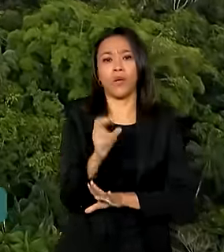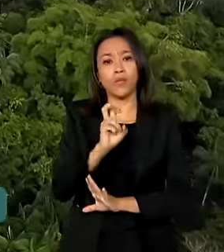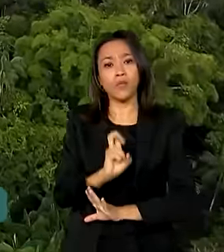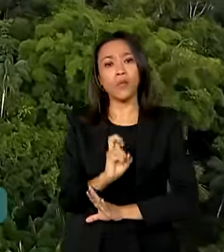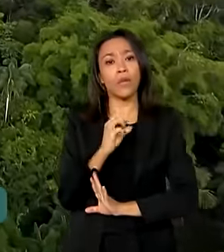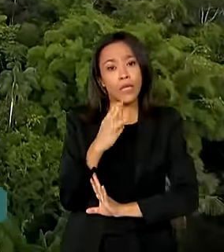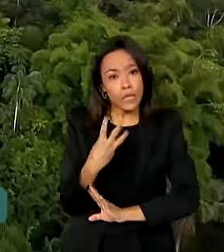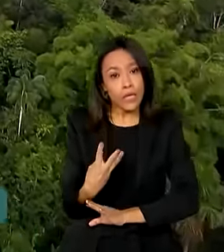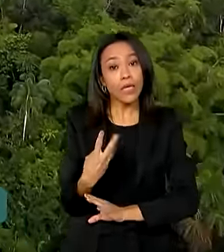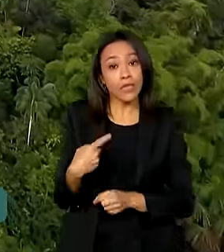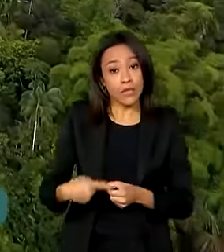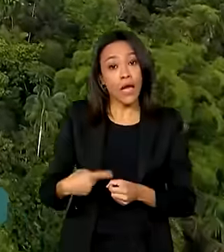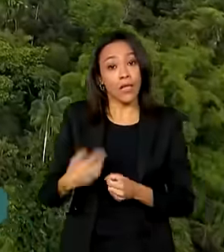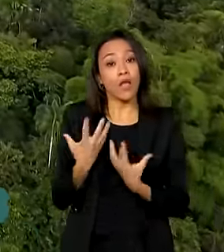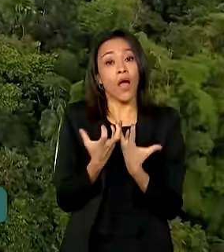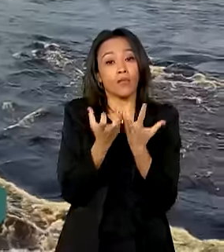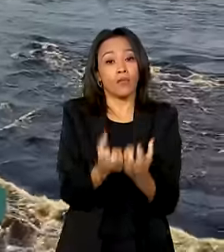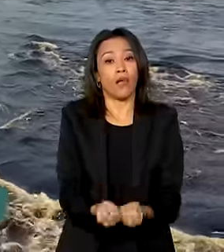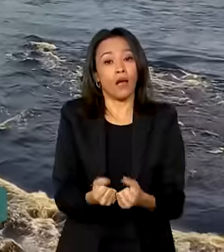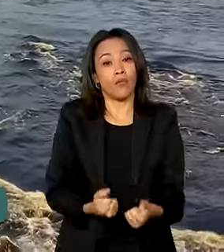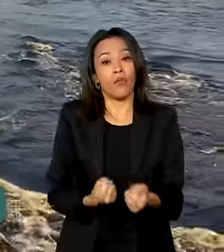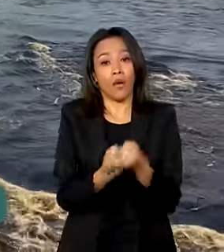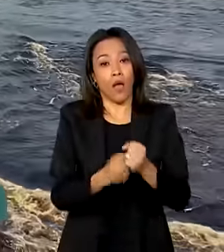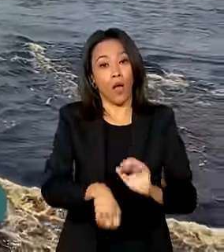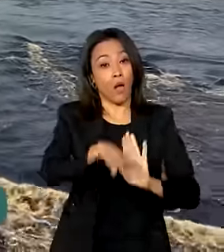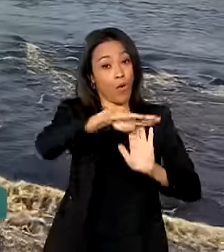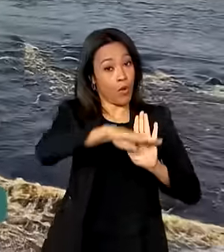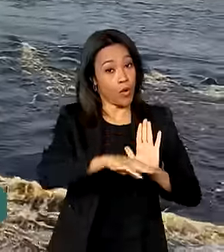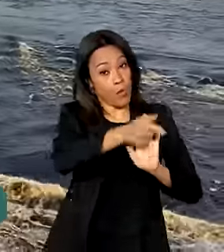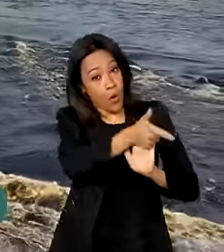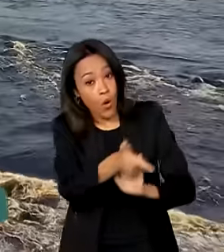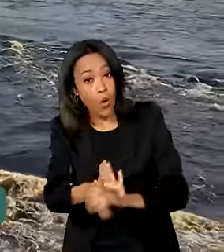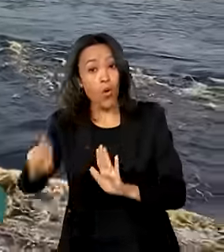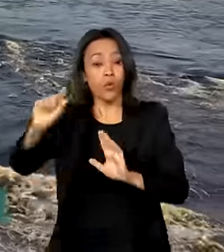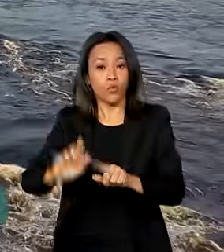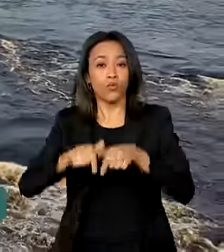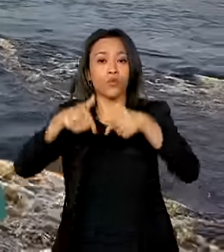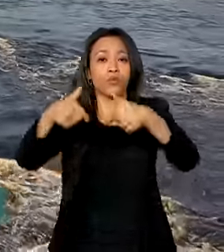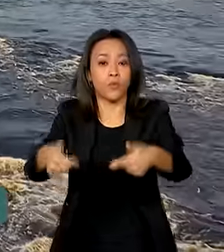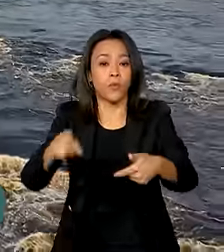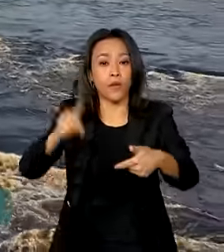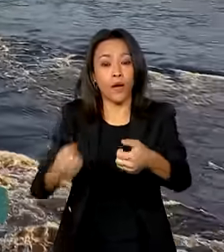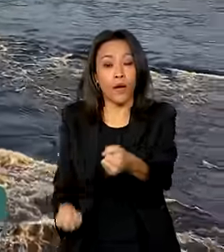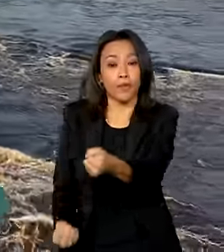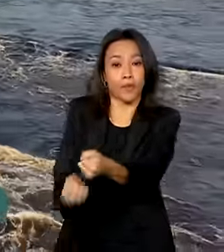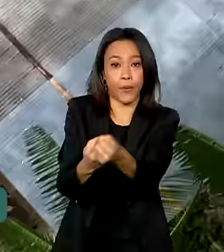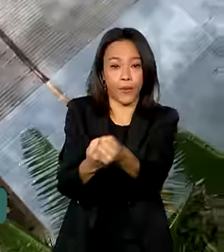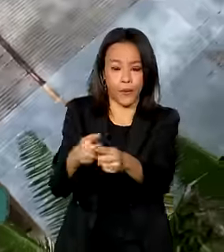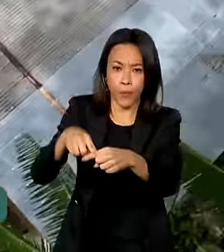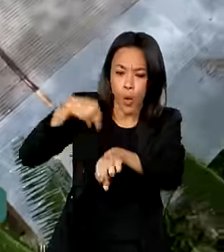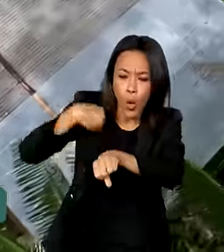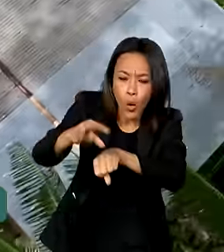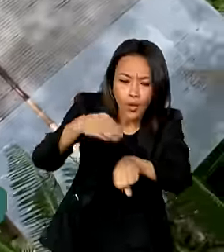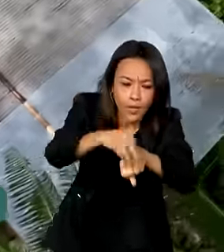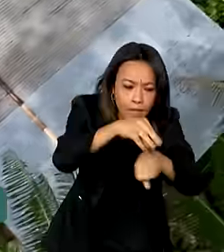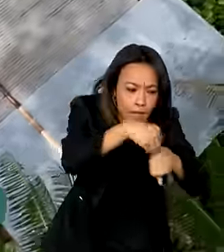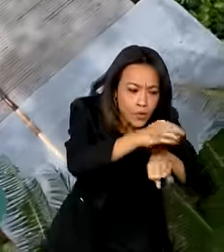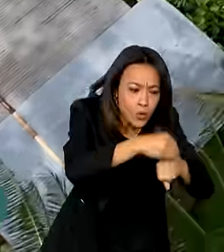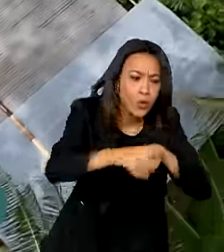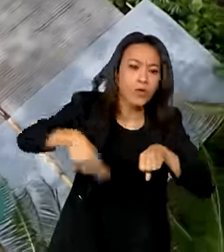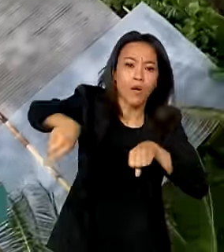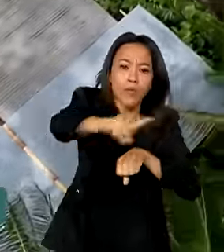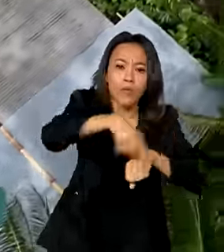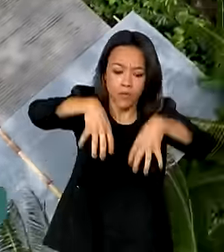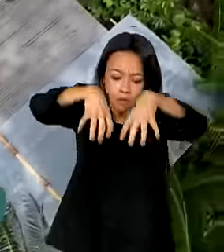já aderiram ao programa. Outra ação é o apoio e as orientações para regularizar as